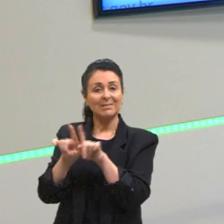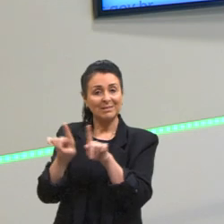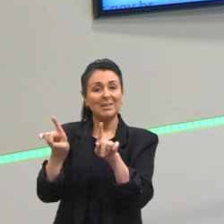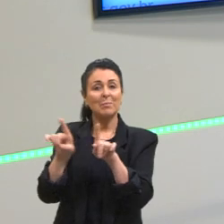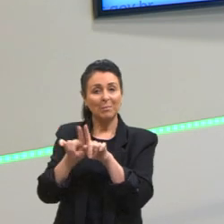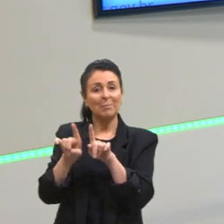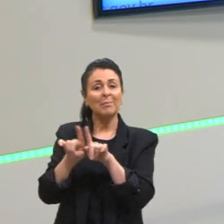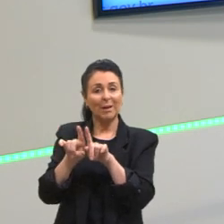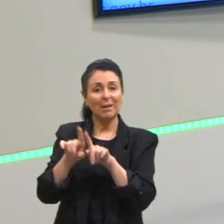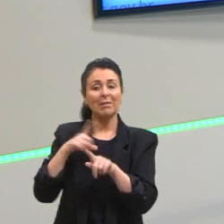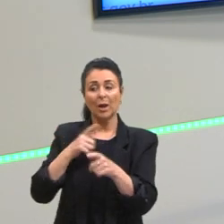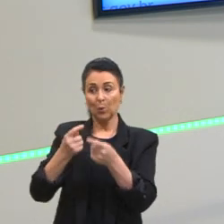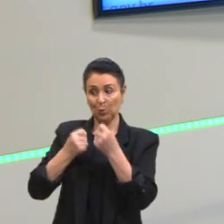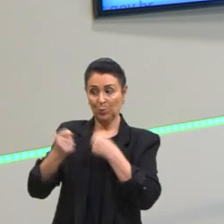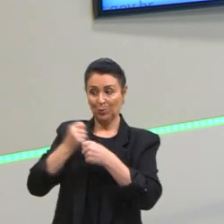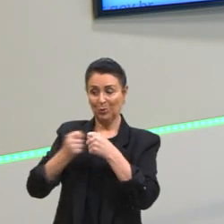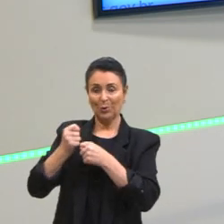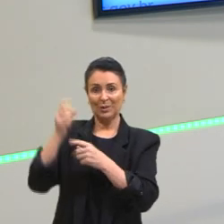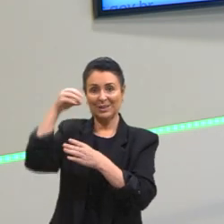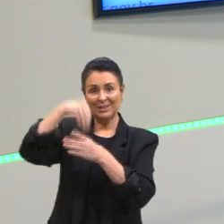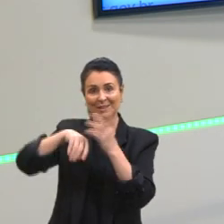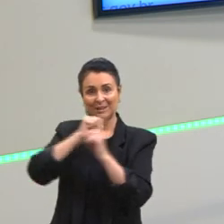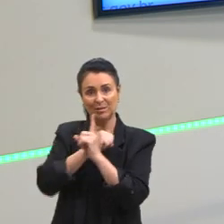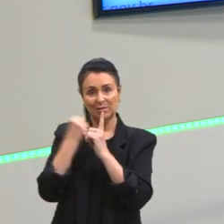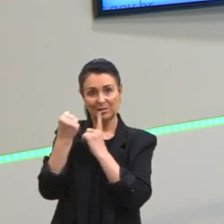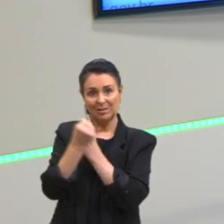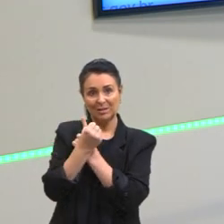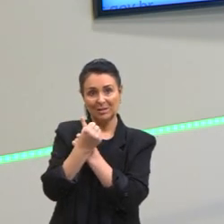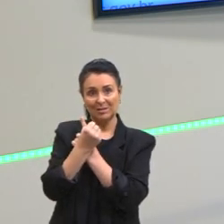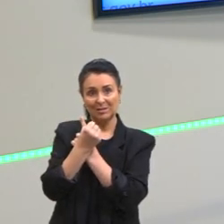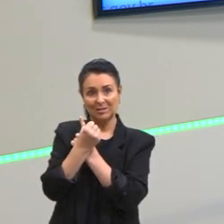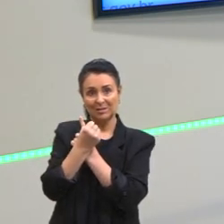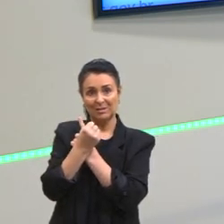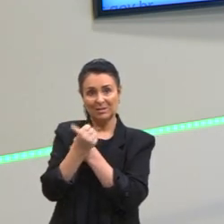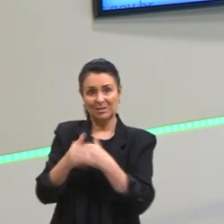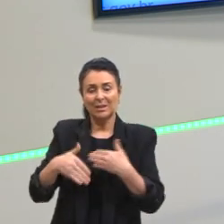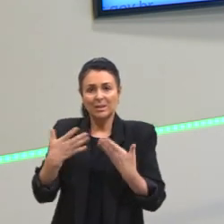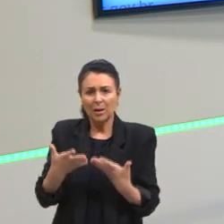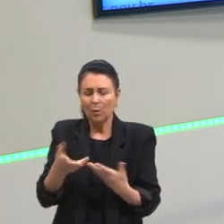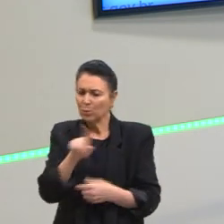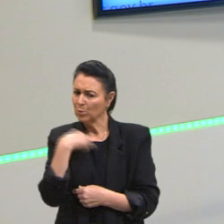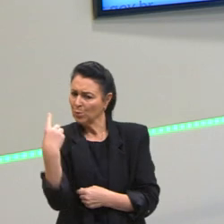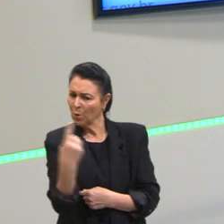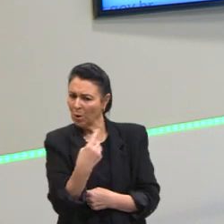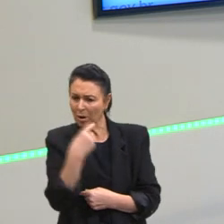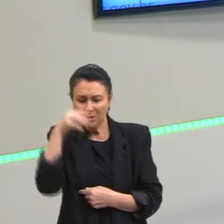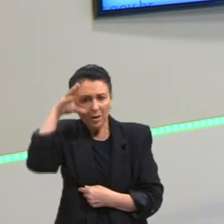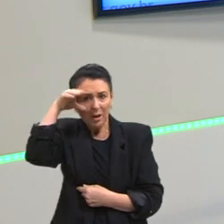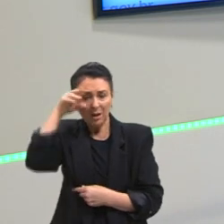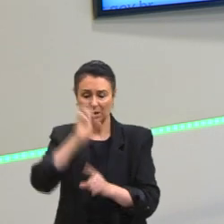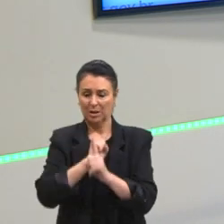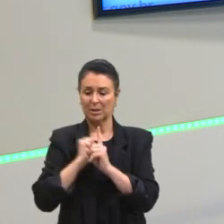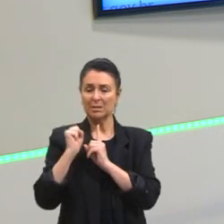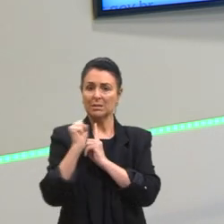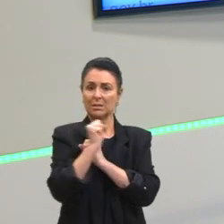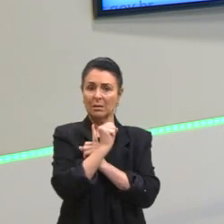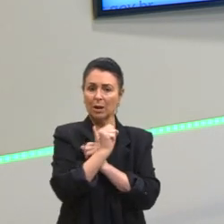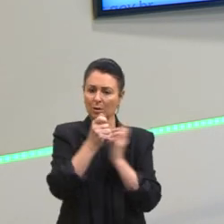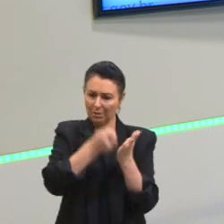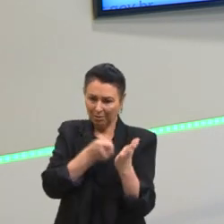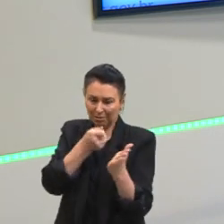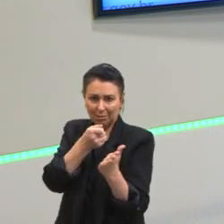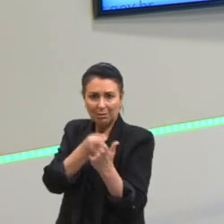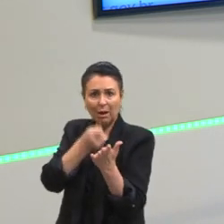sanções sociais. sociais. Então, de qualquer forma, podemos observar que a sociedade, ela tenta